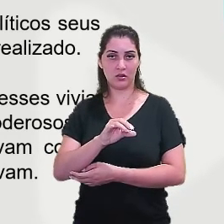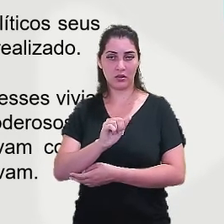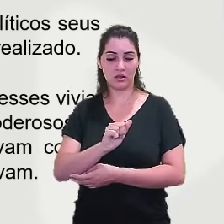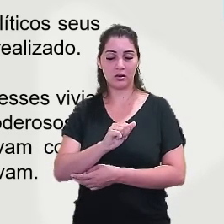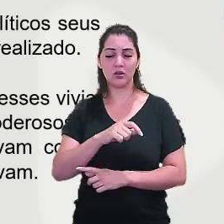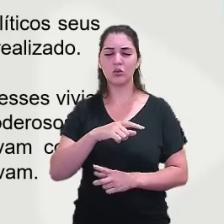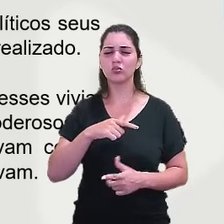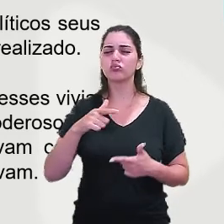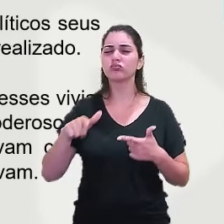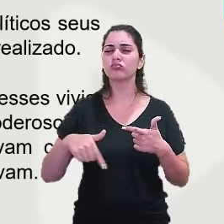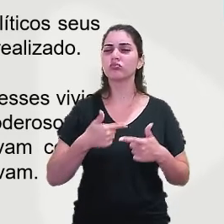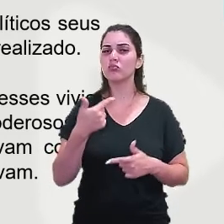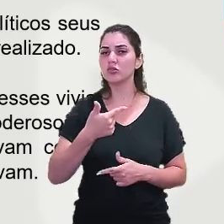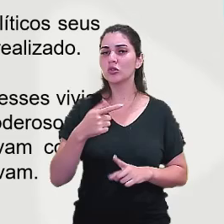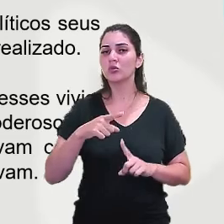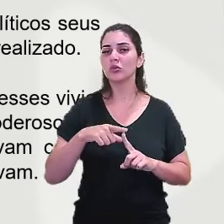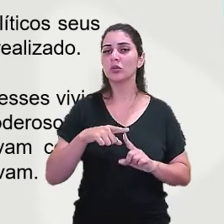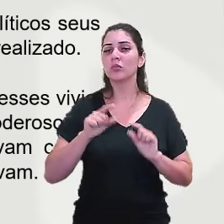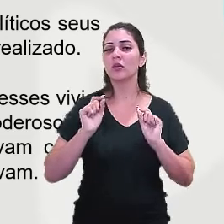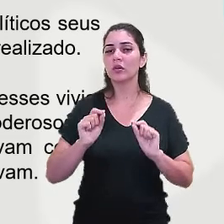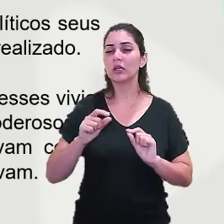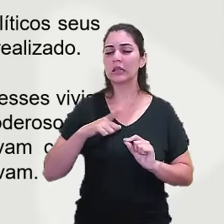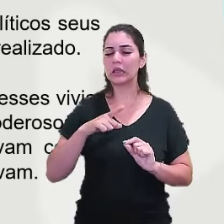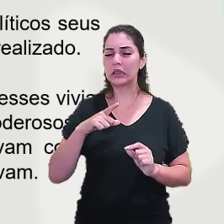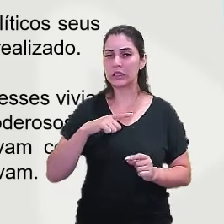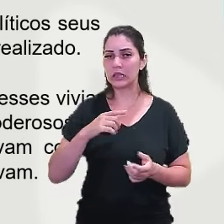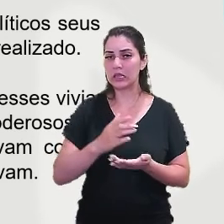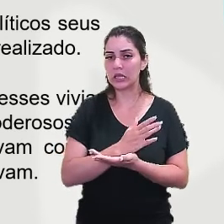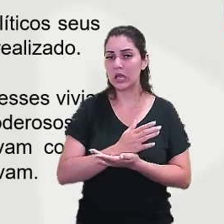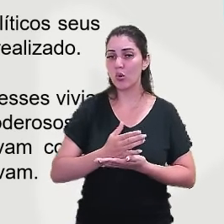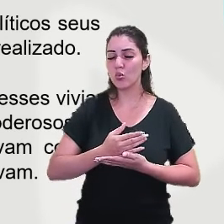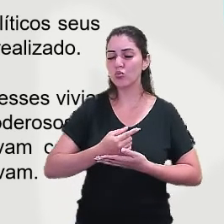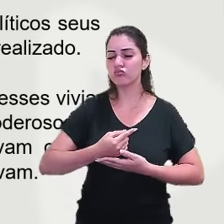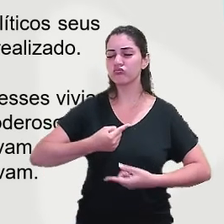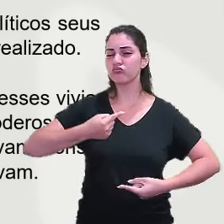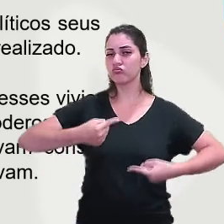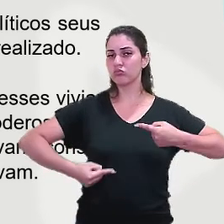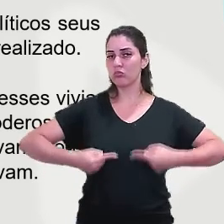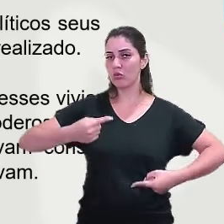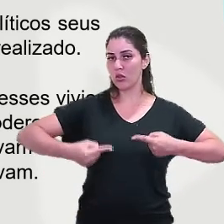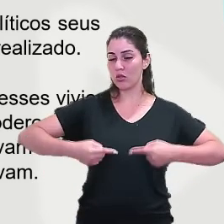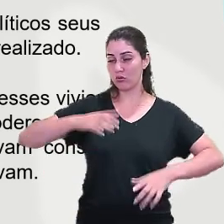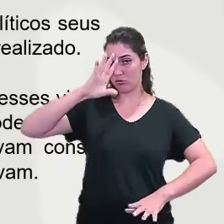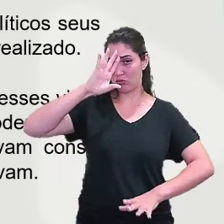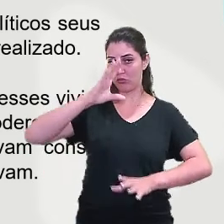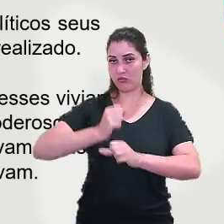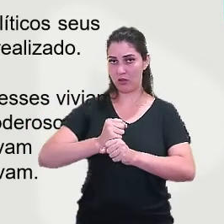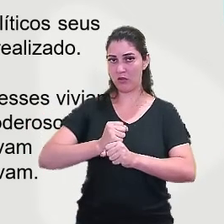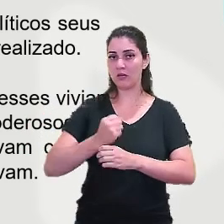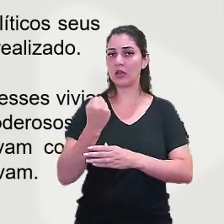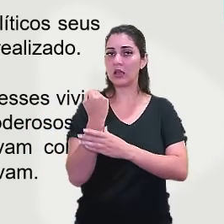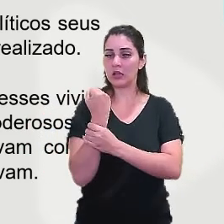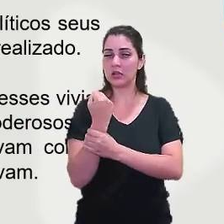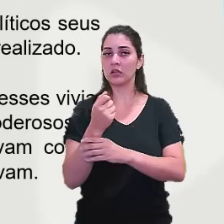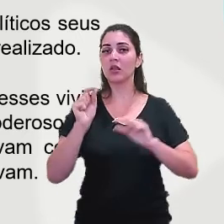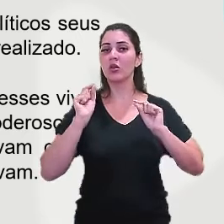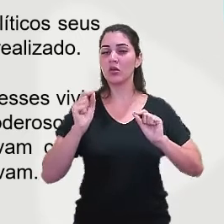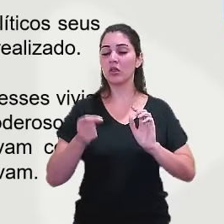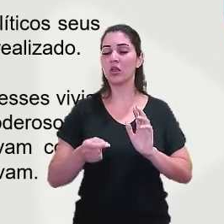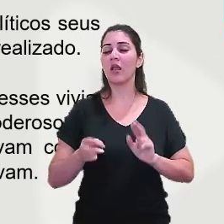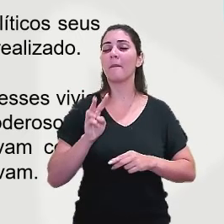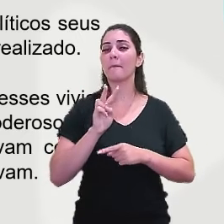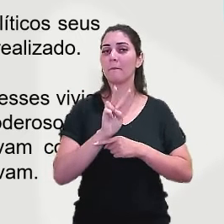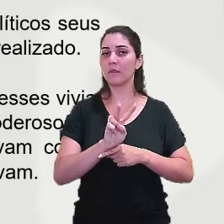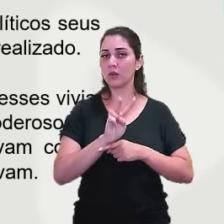mercenária, tinham nos políticos seus patrões, o que também lhe garantia a proteção mediante trabalho